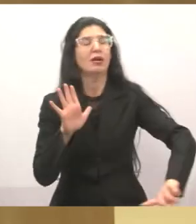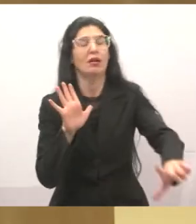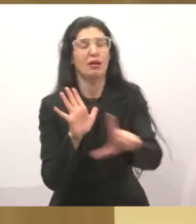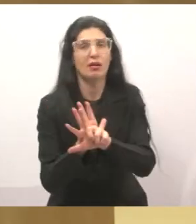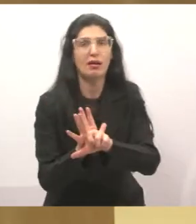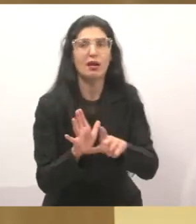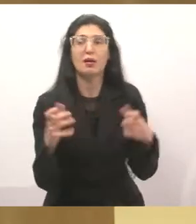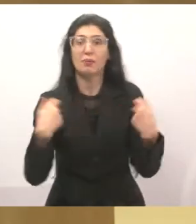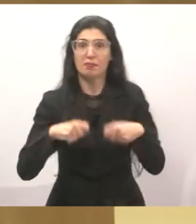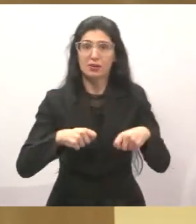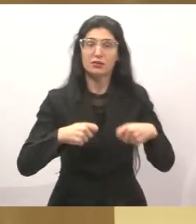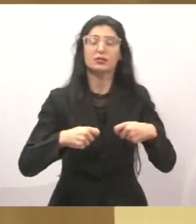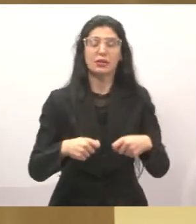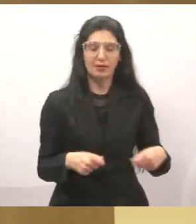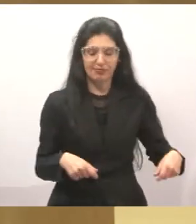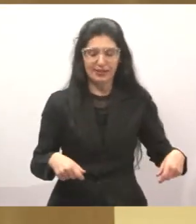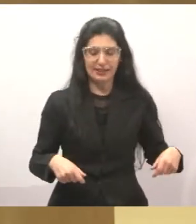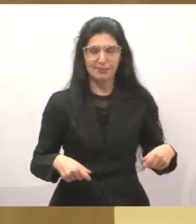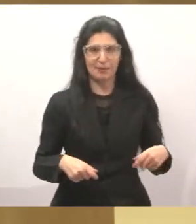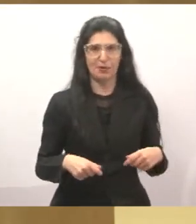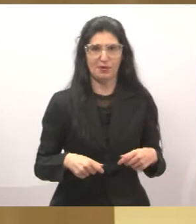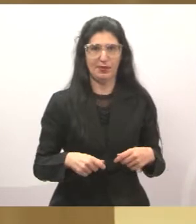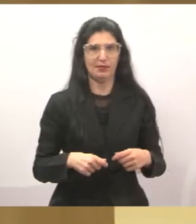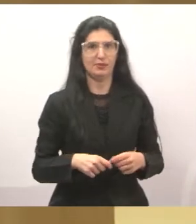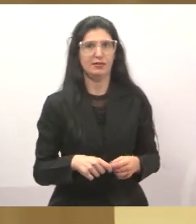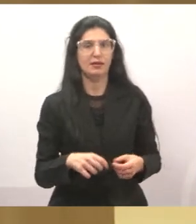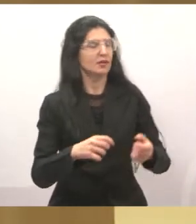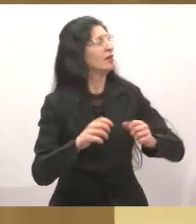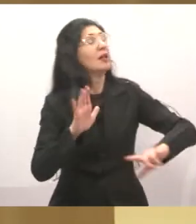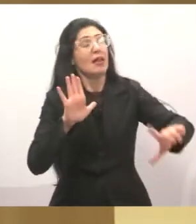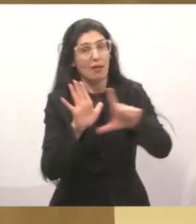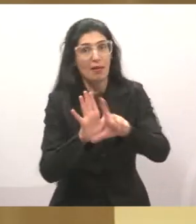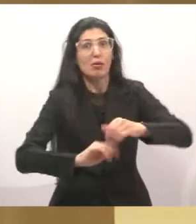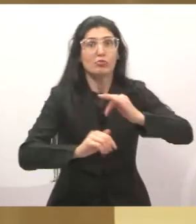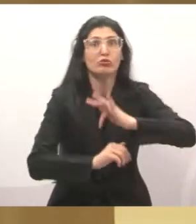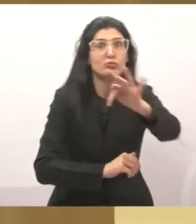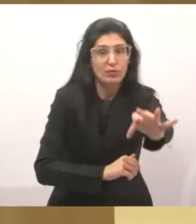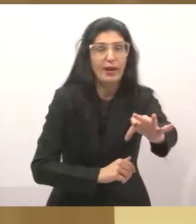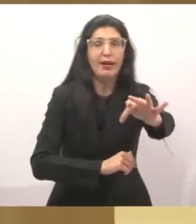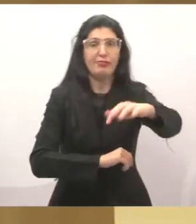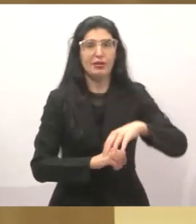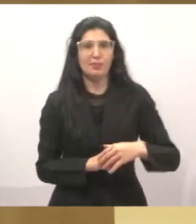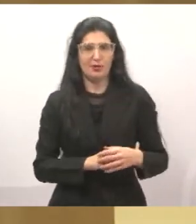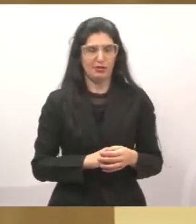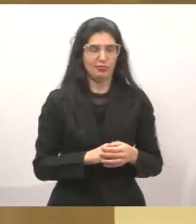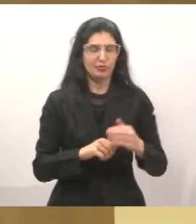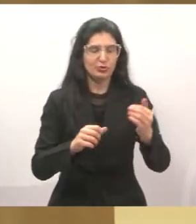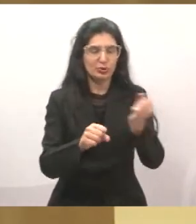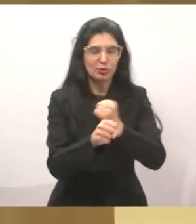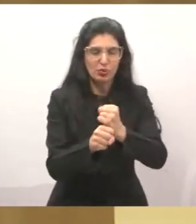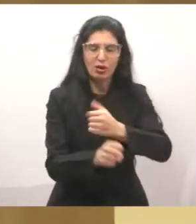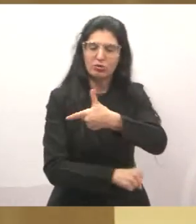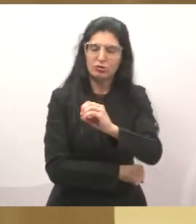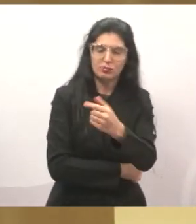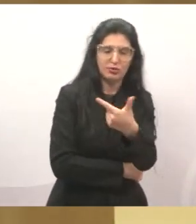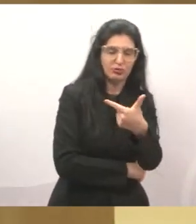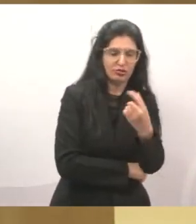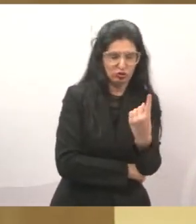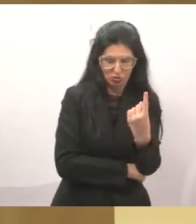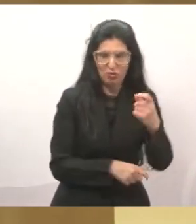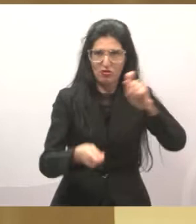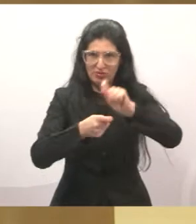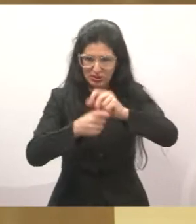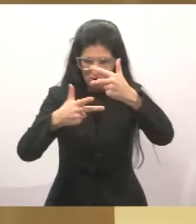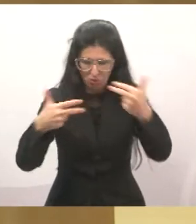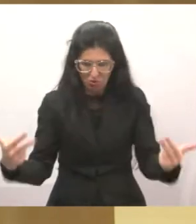trabalhada, tendo em vista um cenário muito desfavorável para o próximo ano. Mas enfim, eu falei aqui hoje de